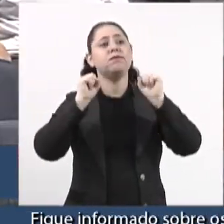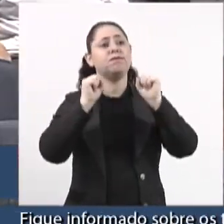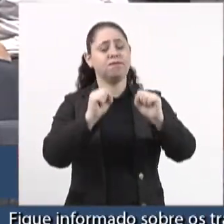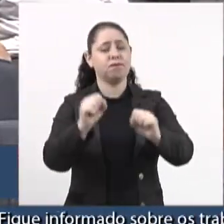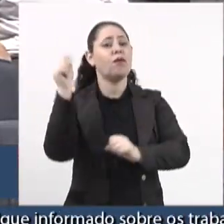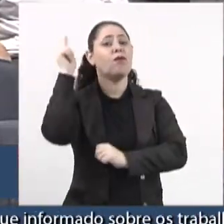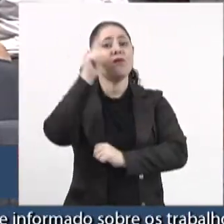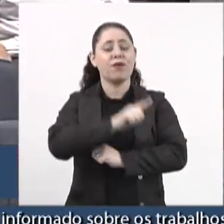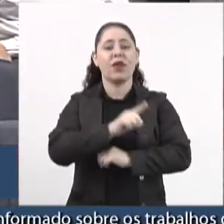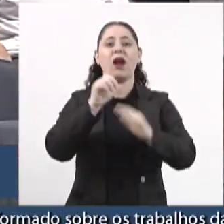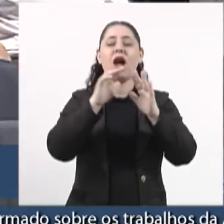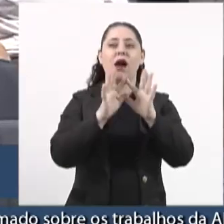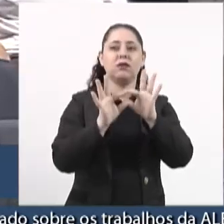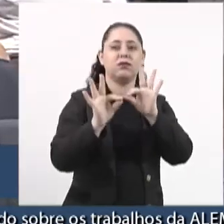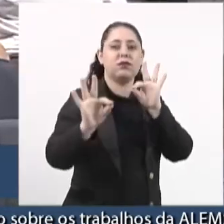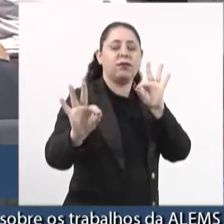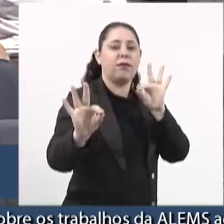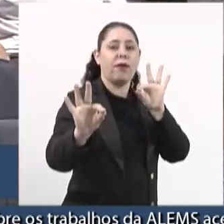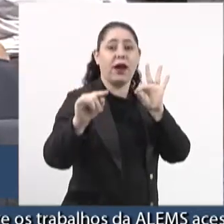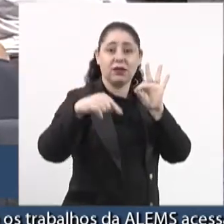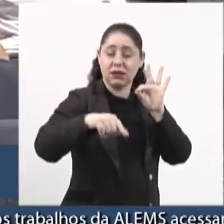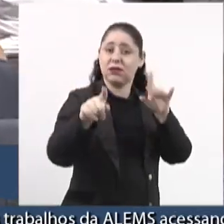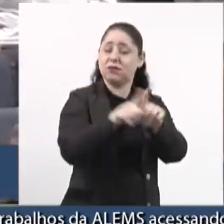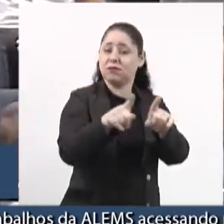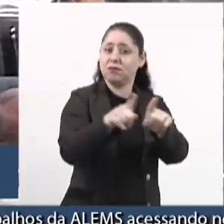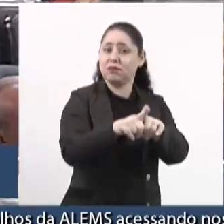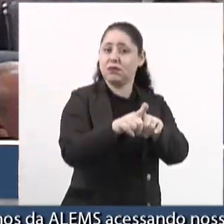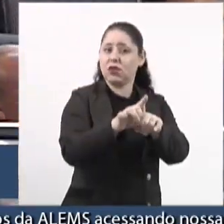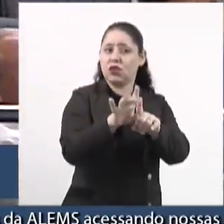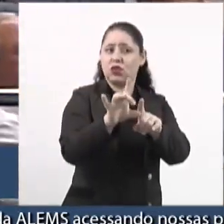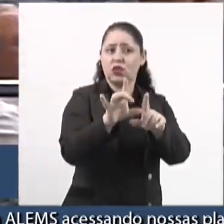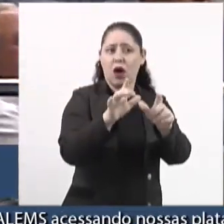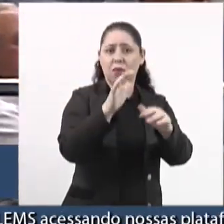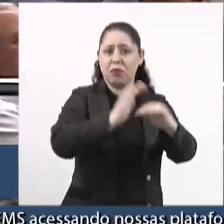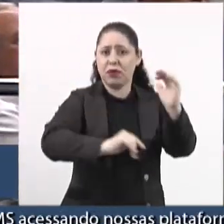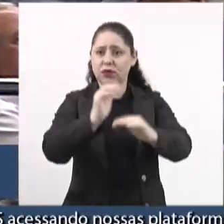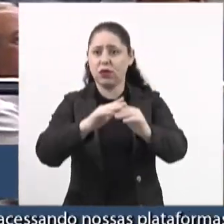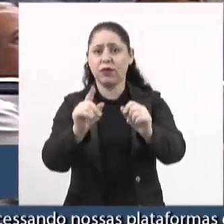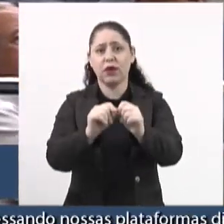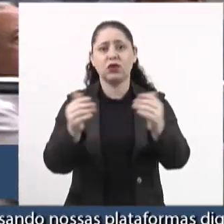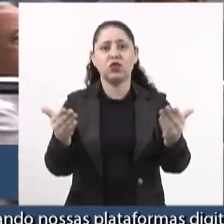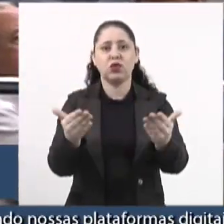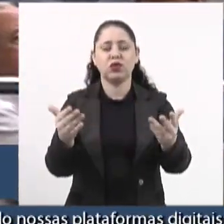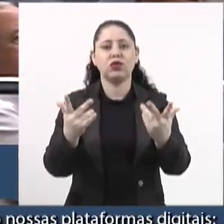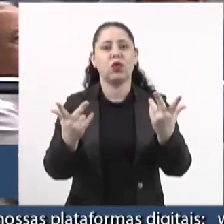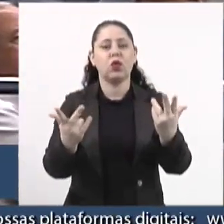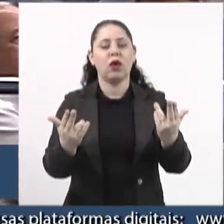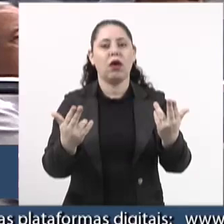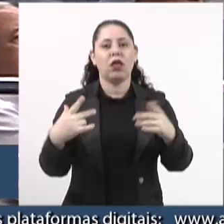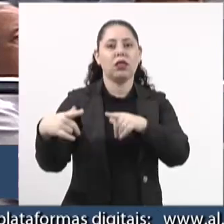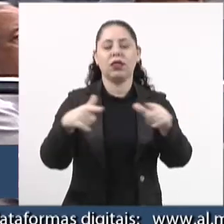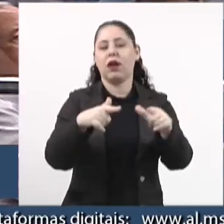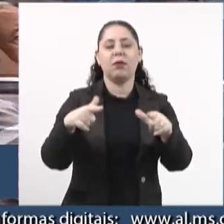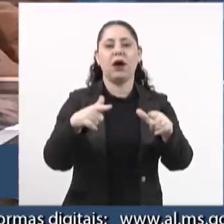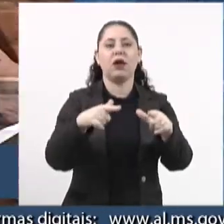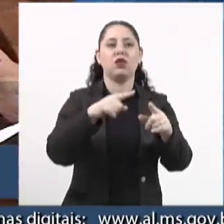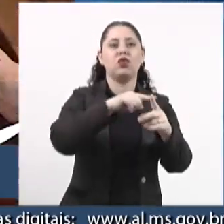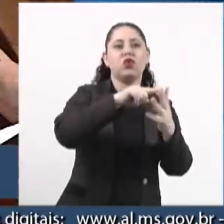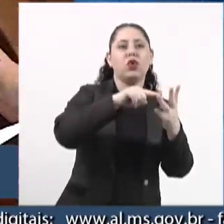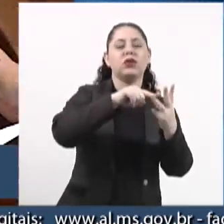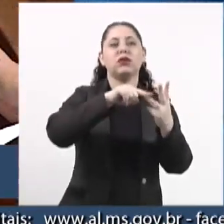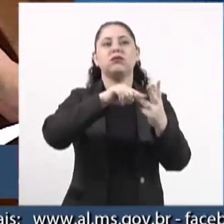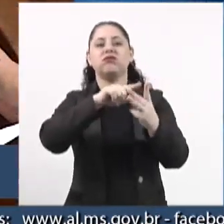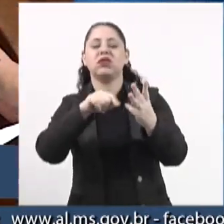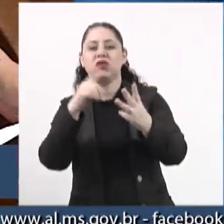conseguir trabalhar à distância e não só aqui. Várias carreiras fazem isso hoje. Trabalha home, se dois, três dias,